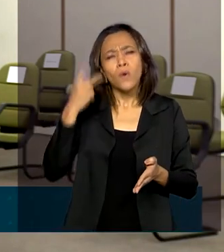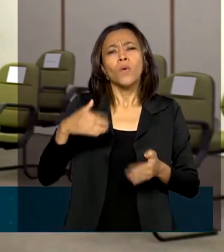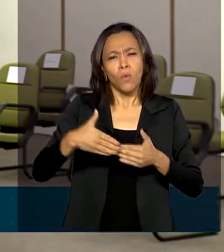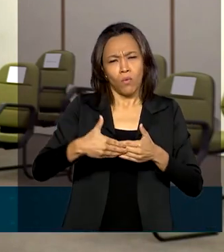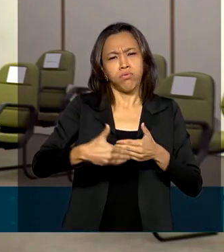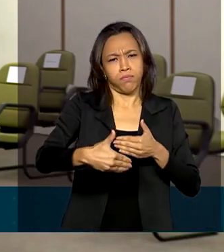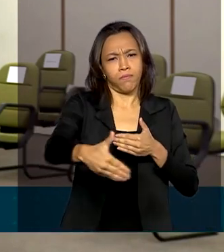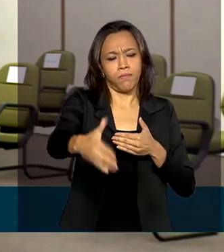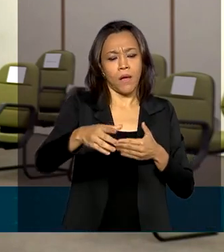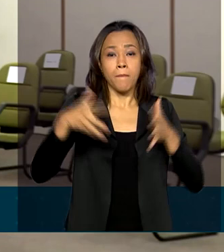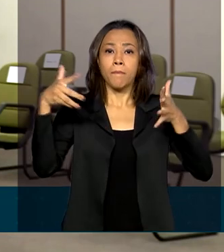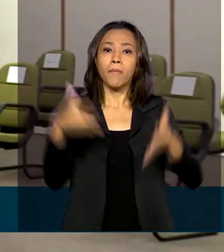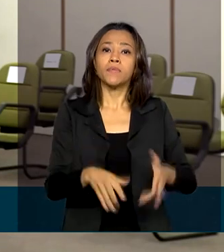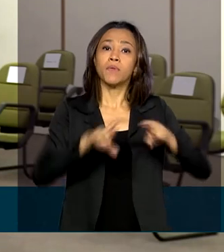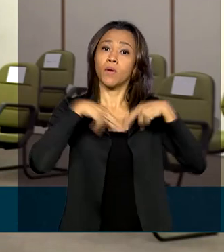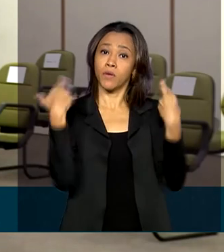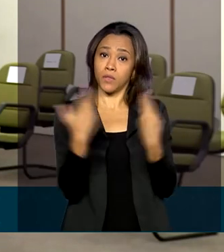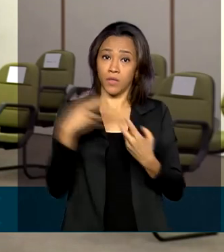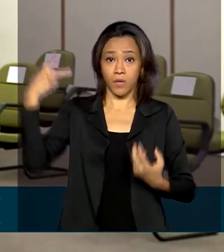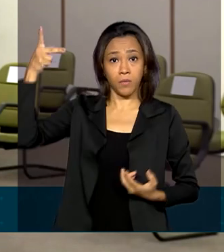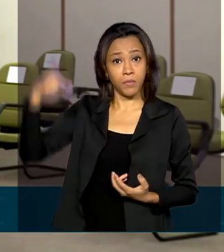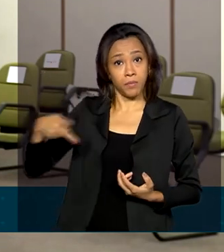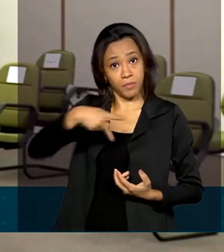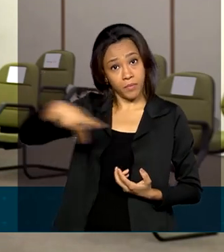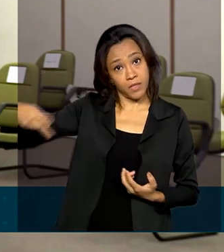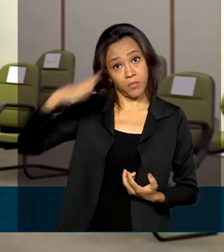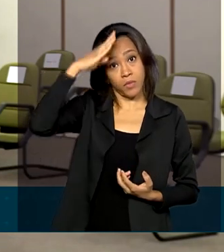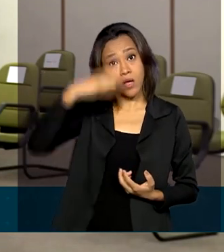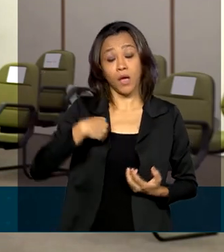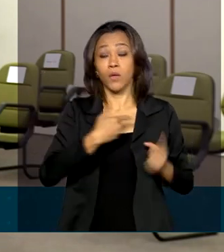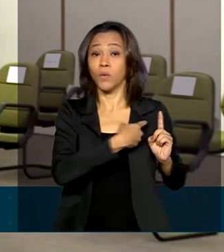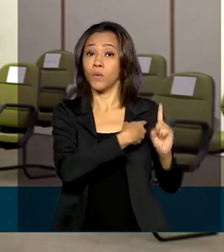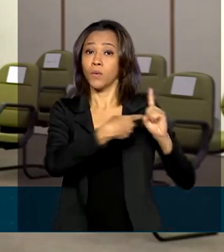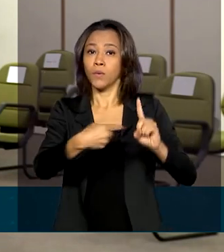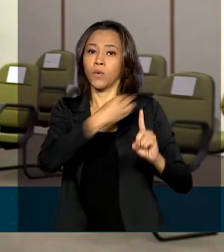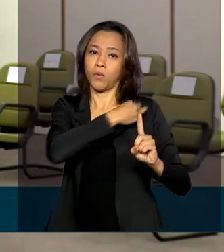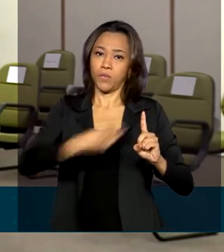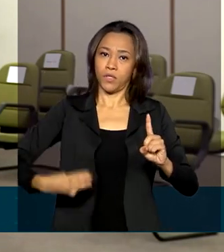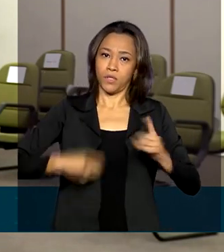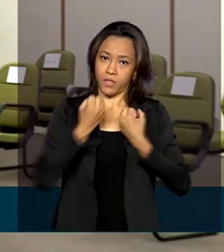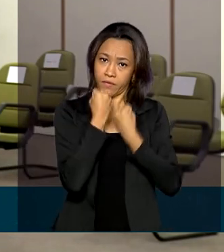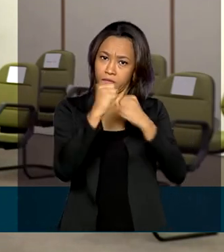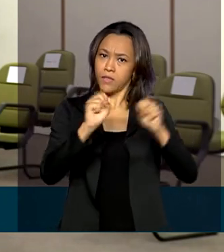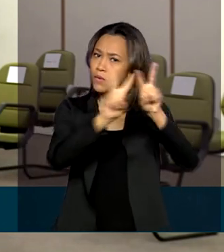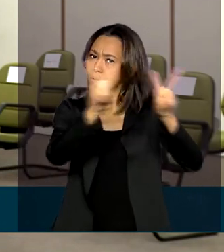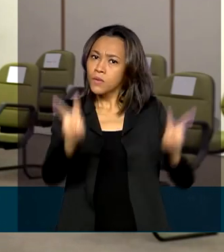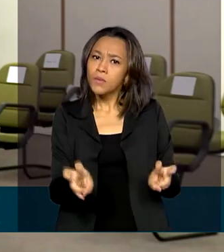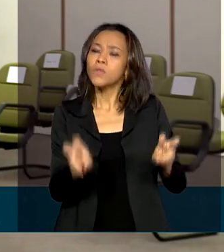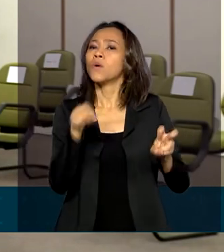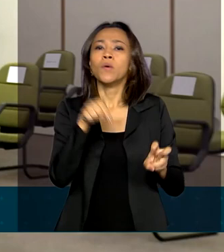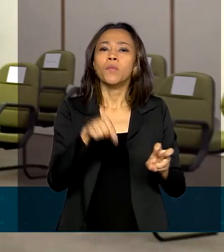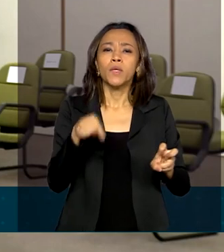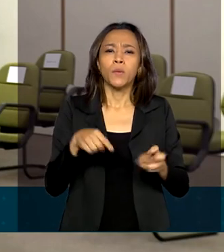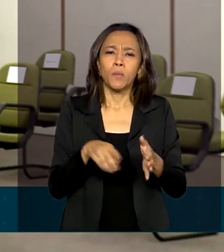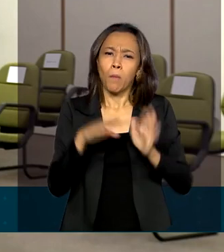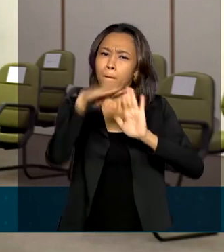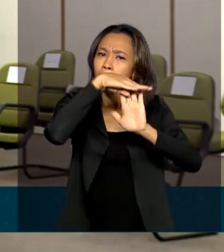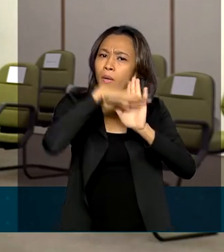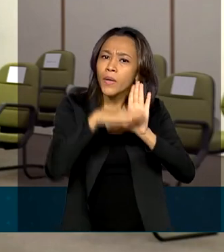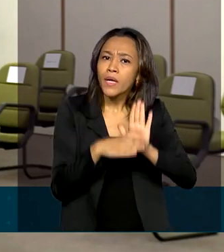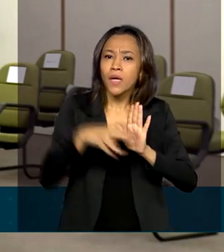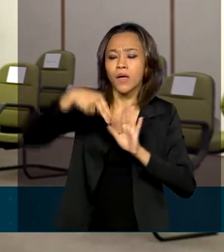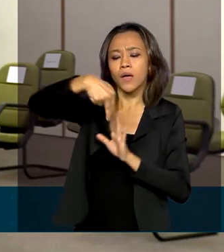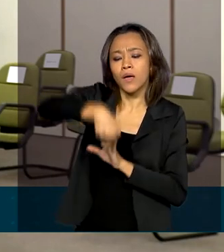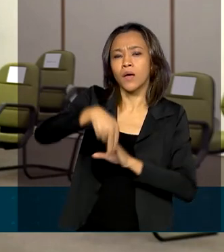participará de uma reunião acompanhada pelo ministro da Defesa, Fernando Azevedo, sobre o Programa Nuclear da Marinha. Depois,